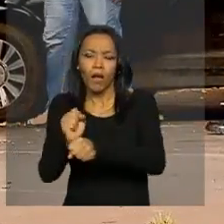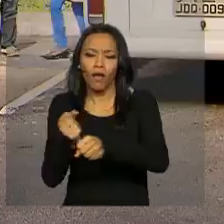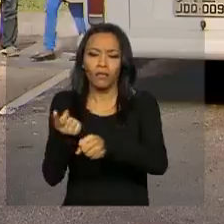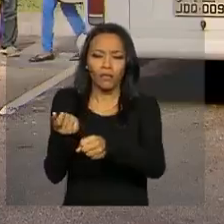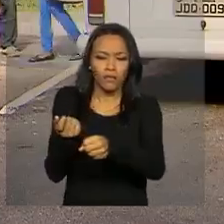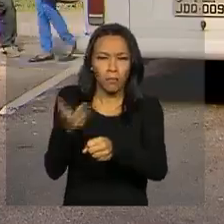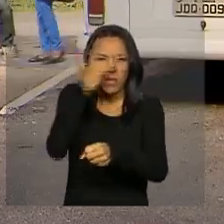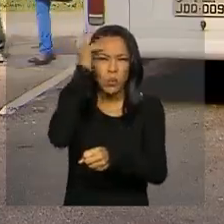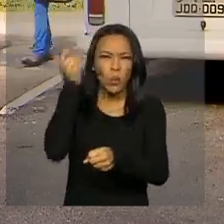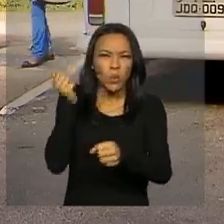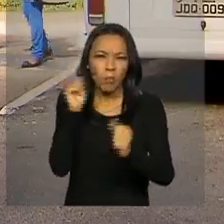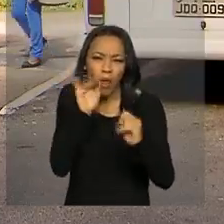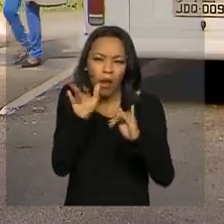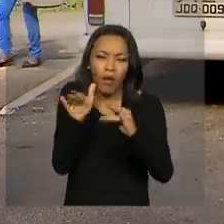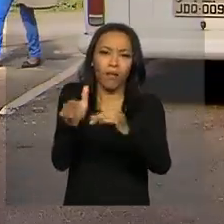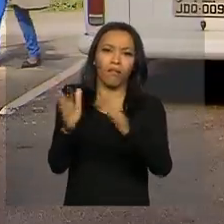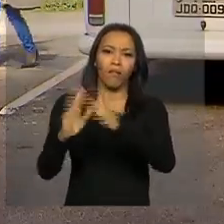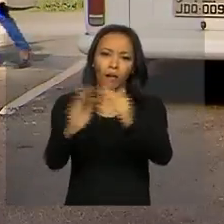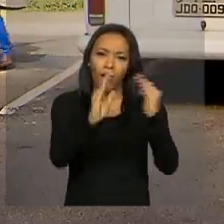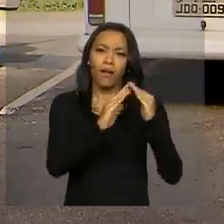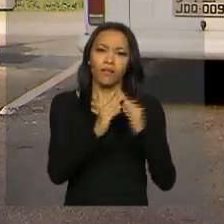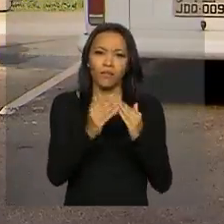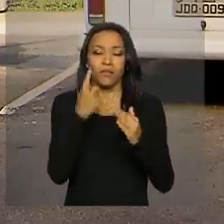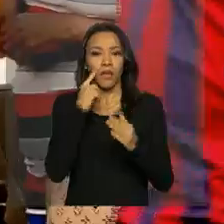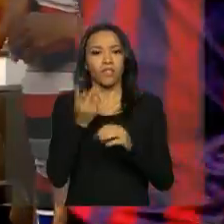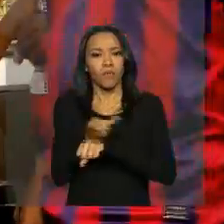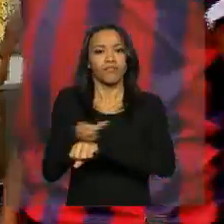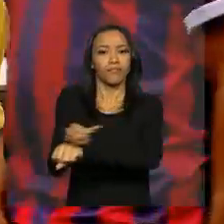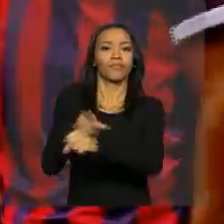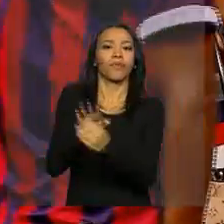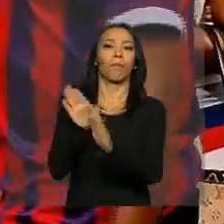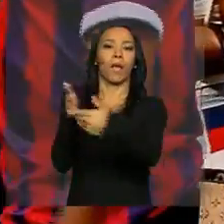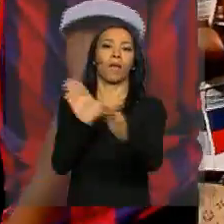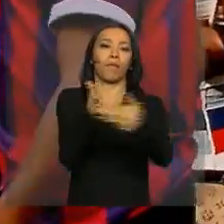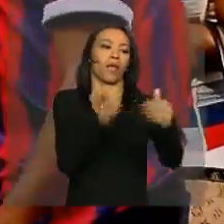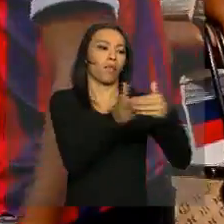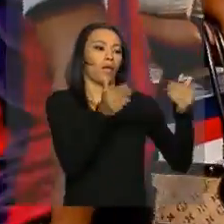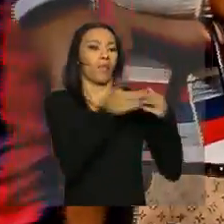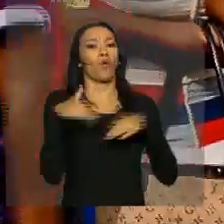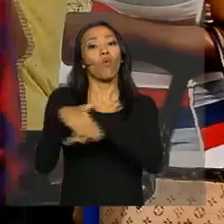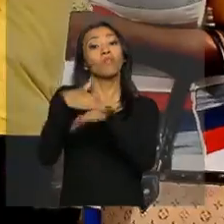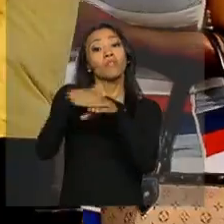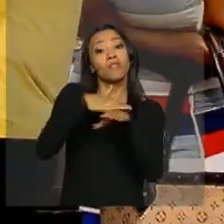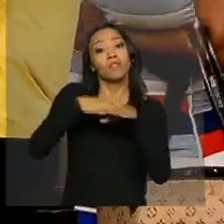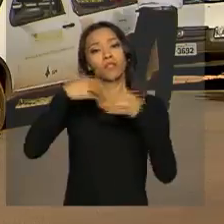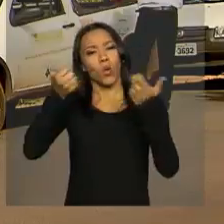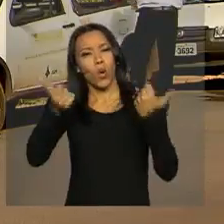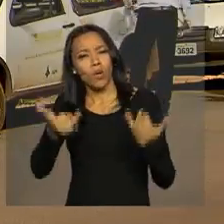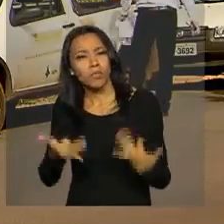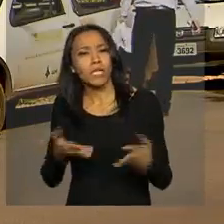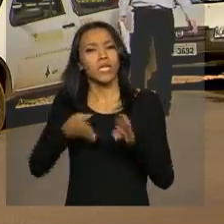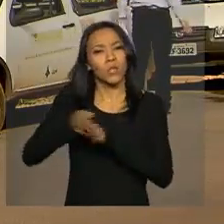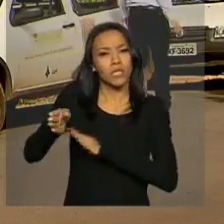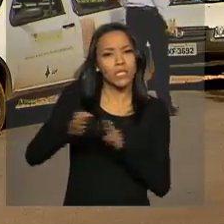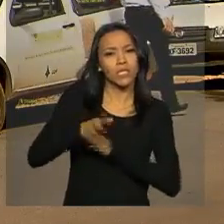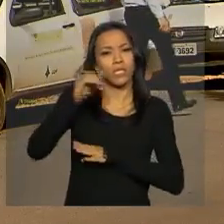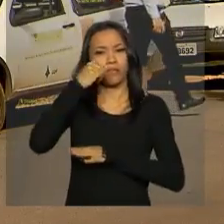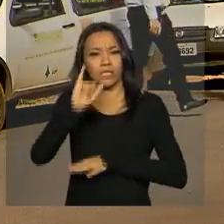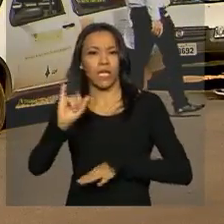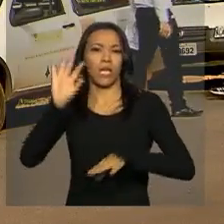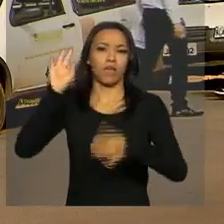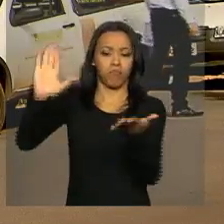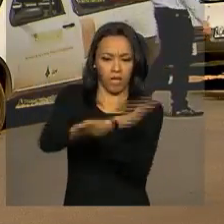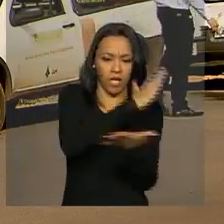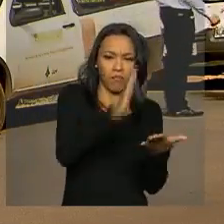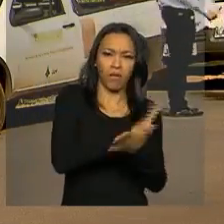pessoas, de residências, mas a gente vai fazer em toda a área rural essa questão da orientação e a checagem